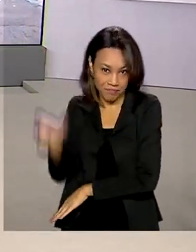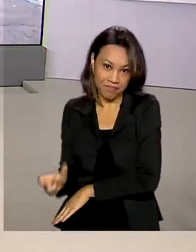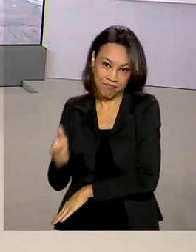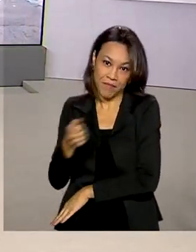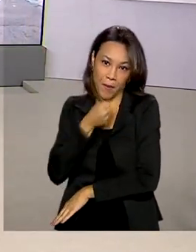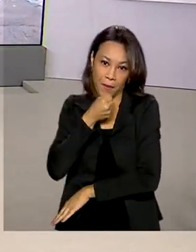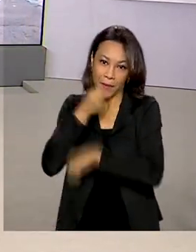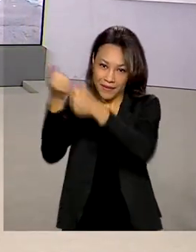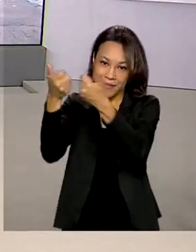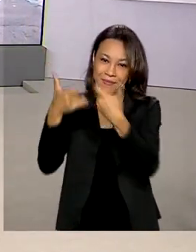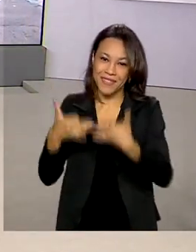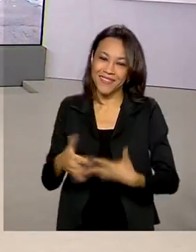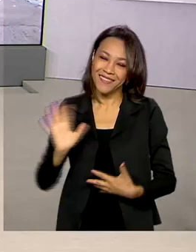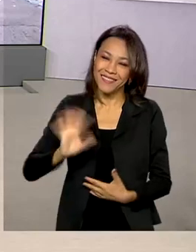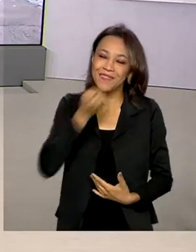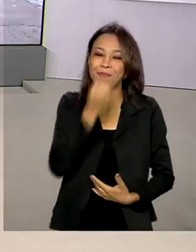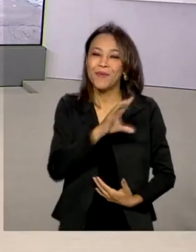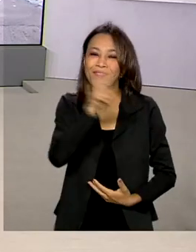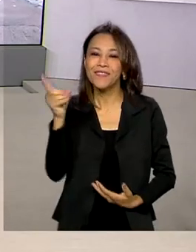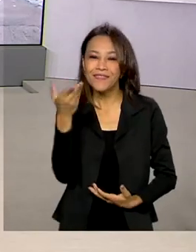Olá, Tiago, um bom dia pra você.